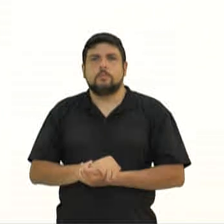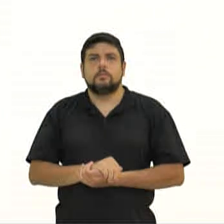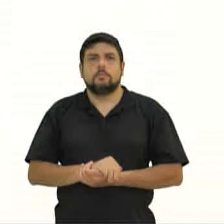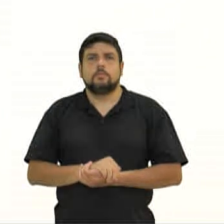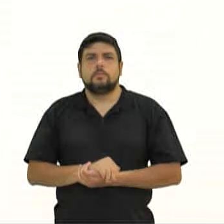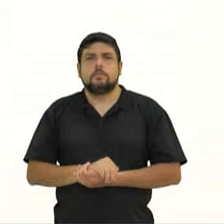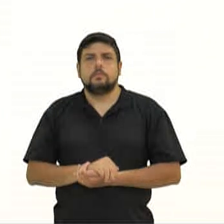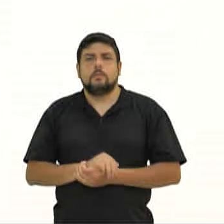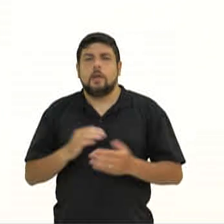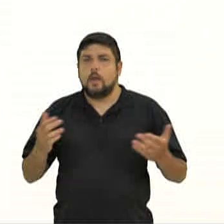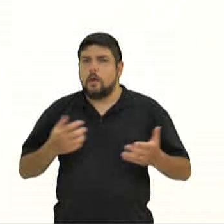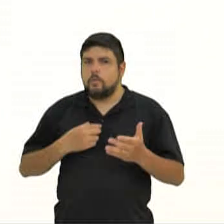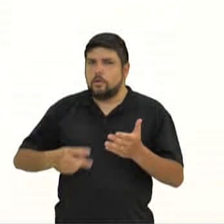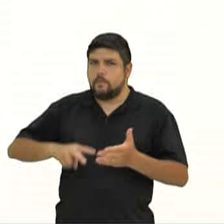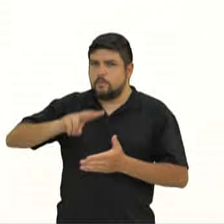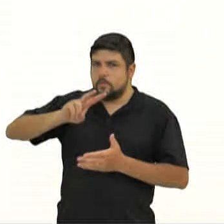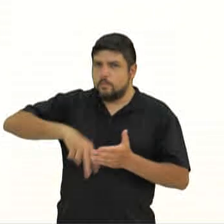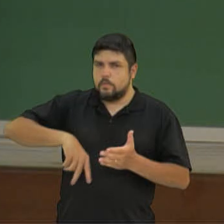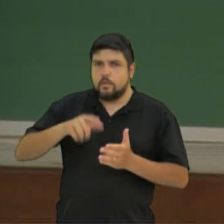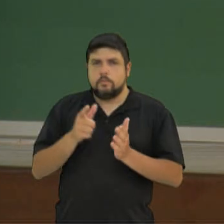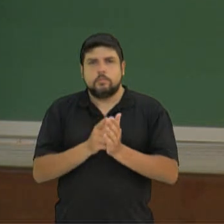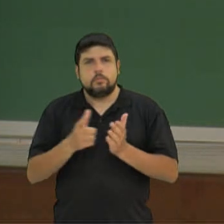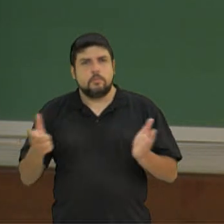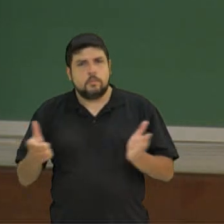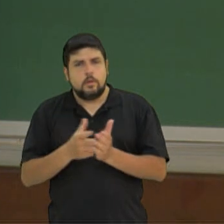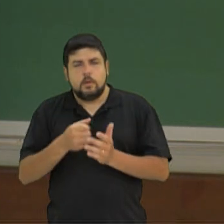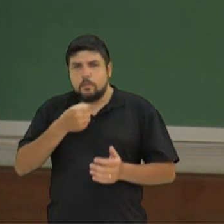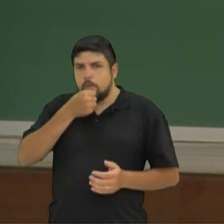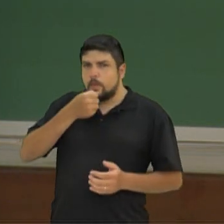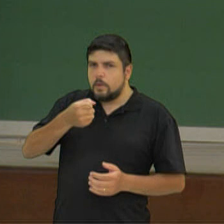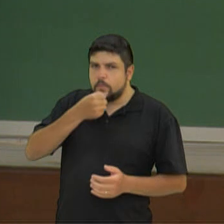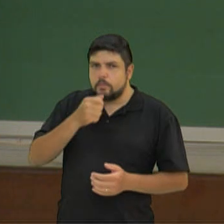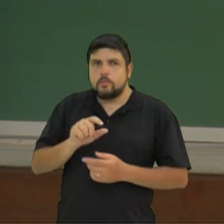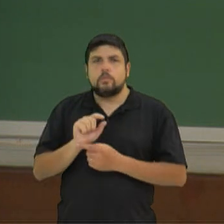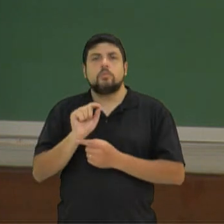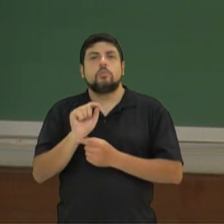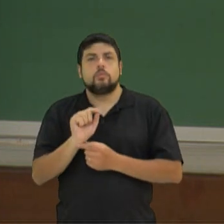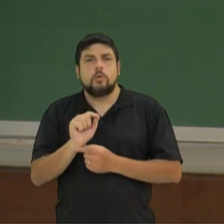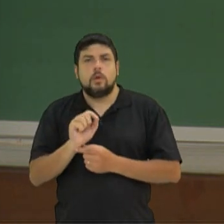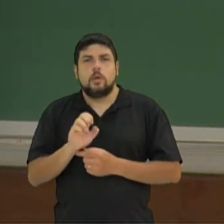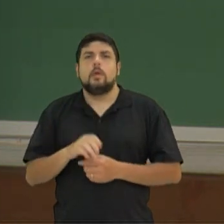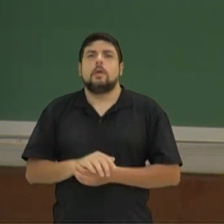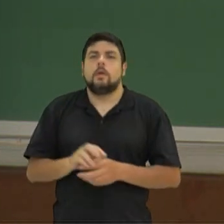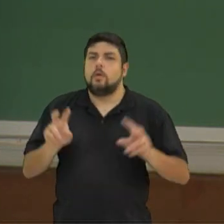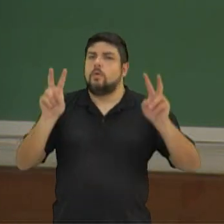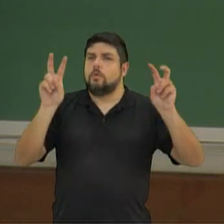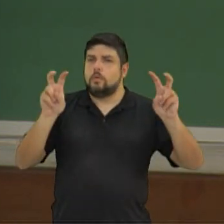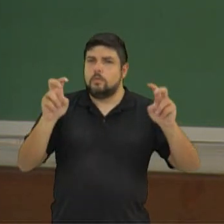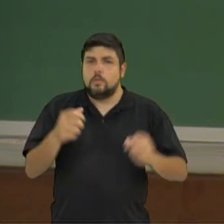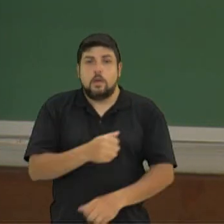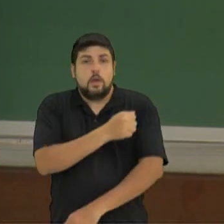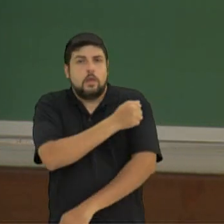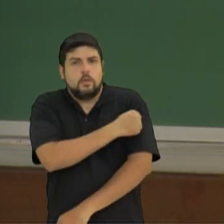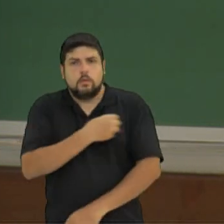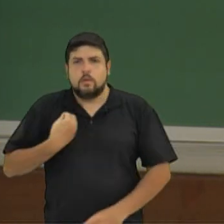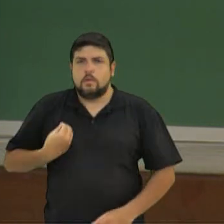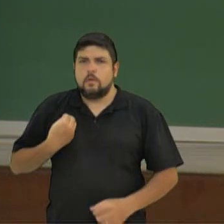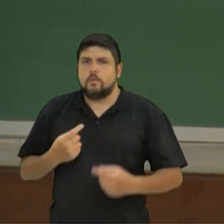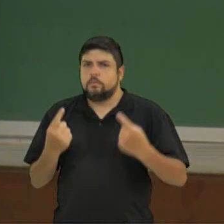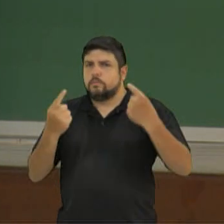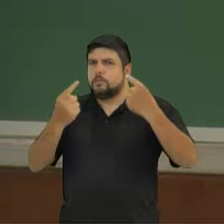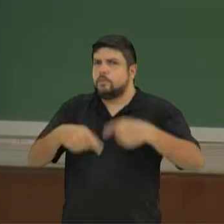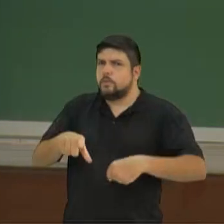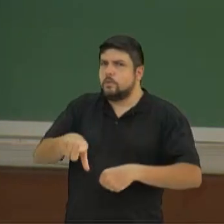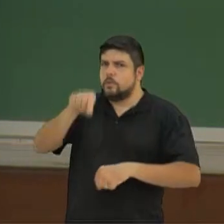Agora nós vamos ler essa reportagem que eu acabei de falar para vocês. Que era o quê? Estudantes vivem o desafio de escolher a profissão.